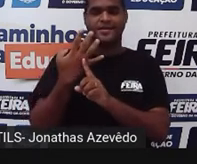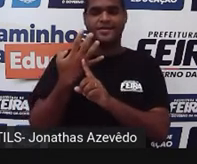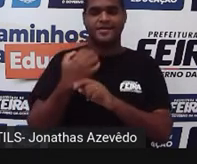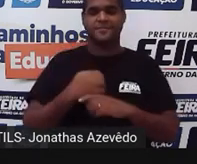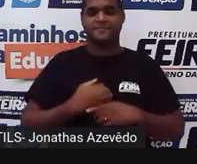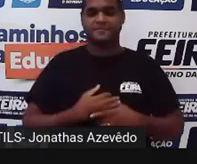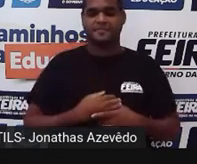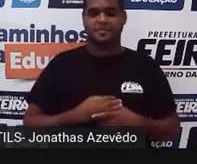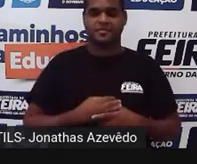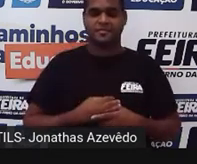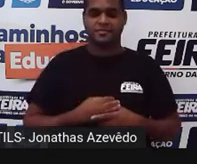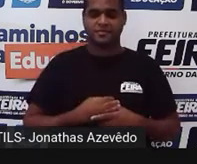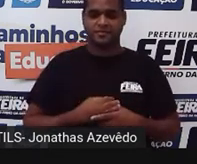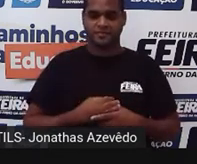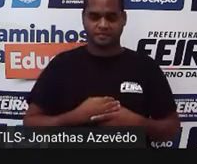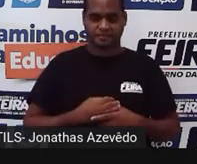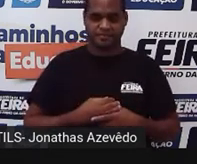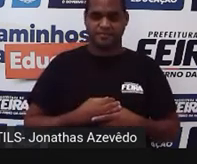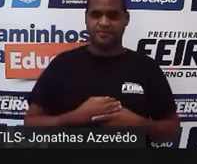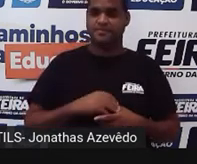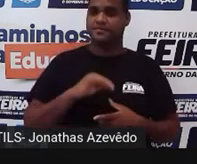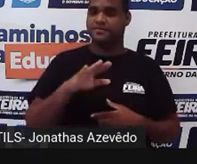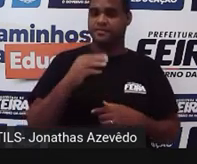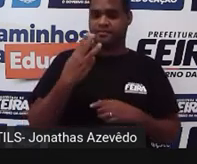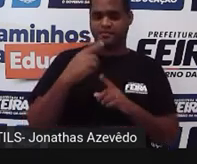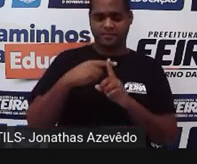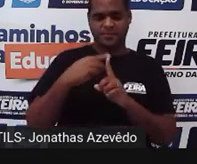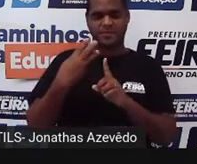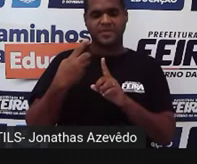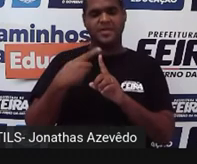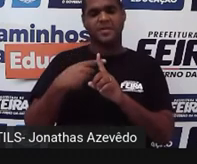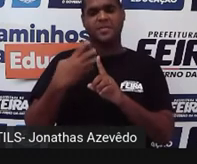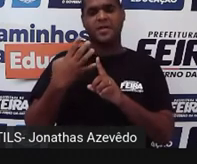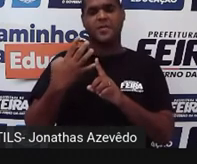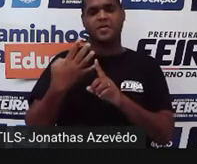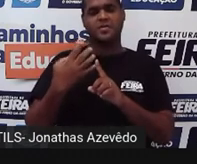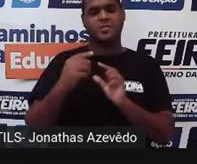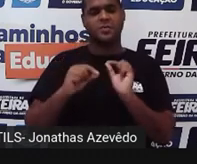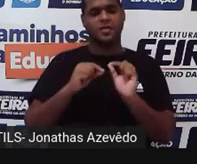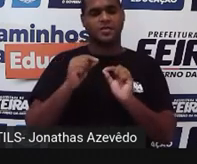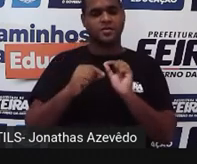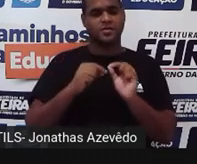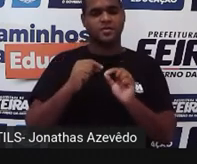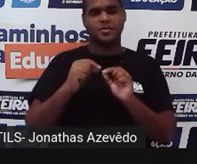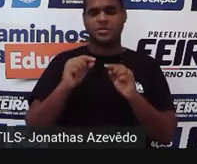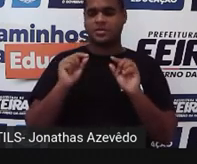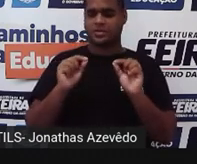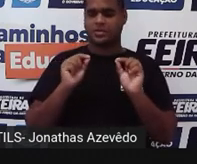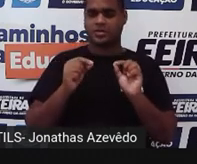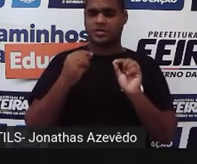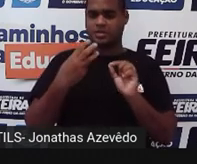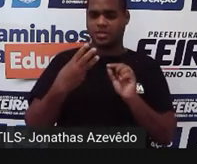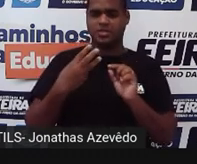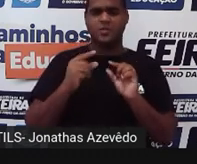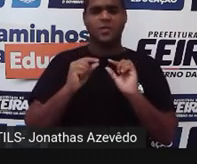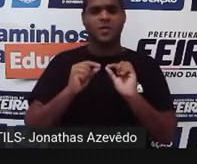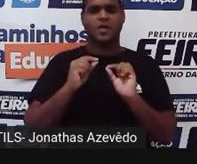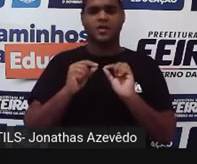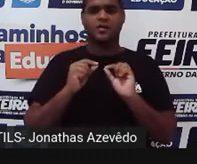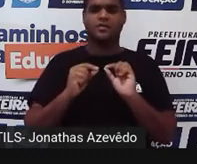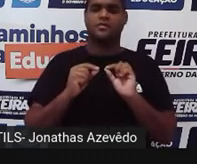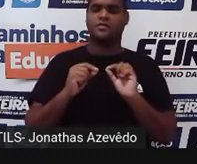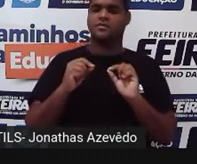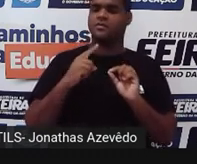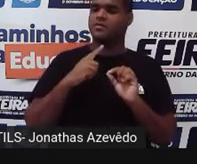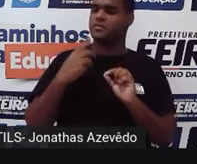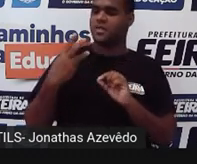4. Mas por que 3 mais 3 mais 4? Da onde saiu esse 3? Da onde